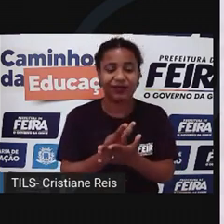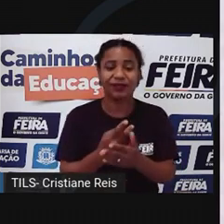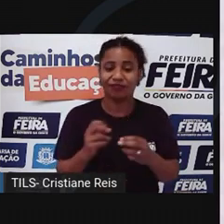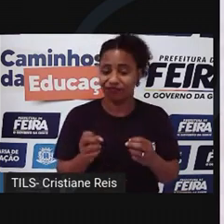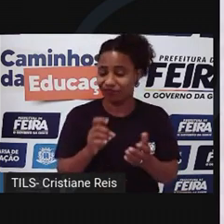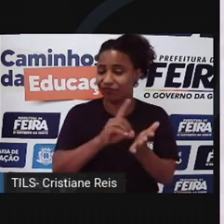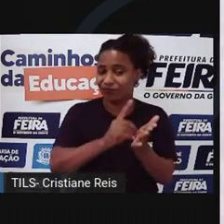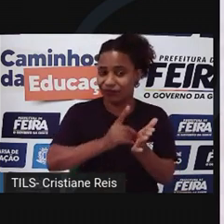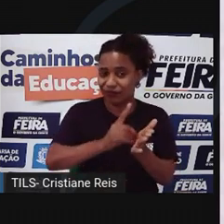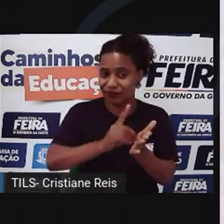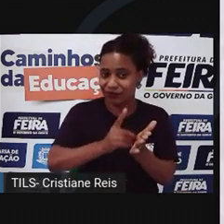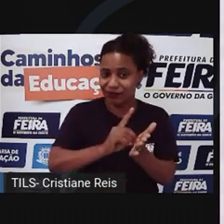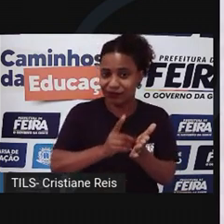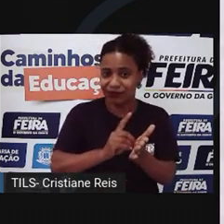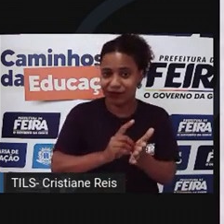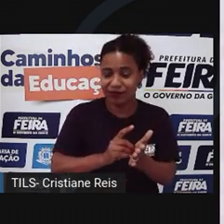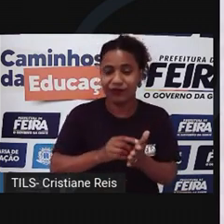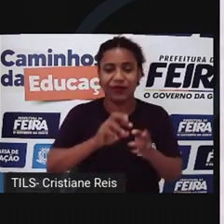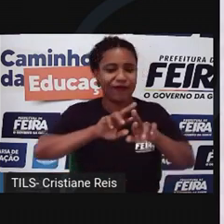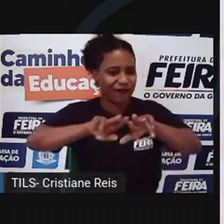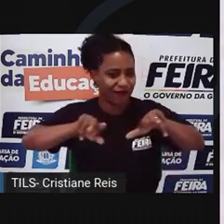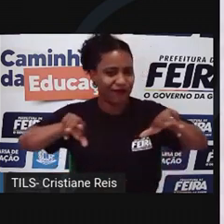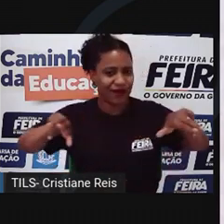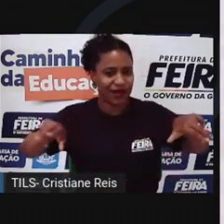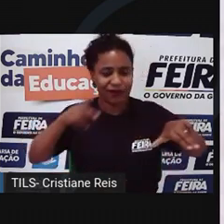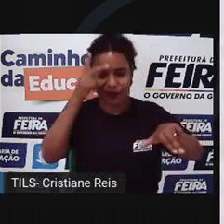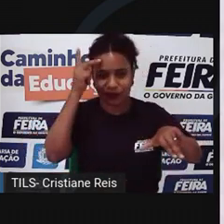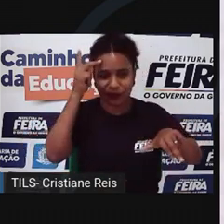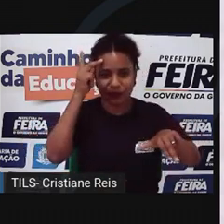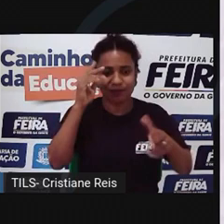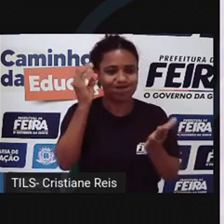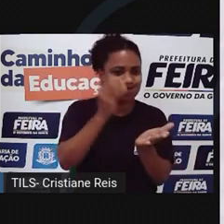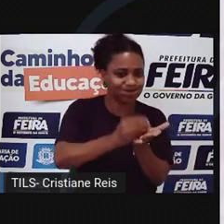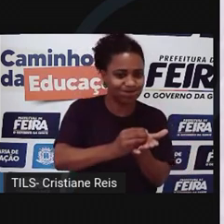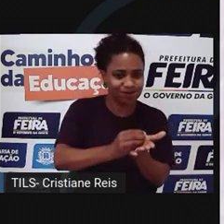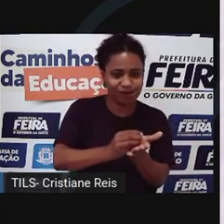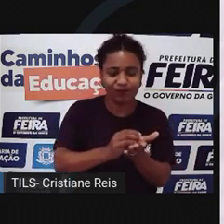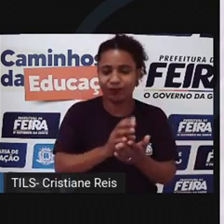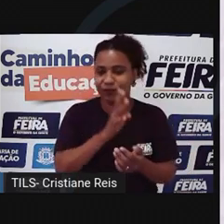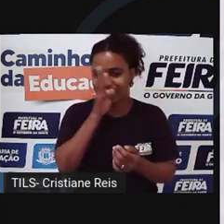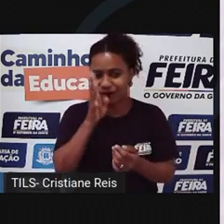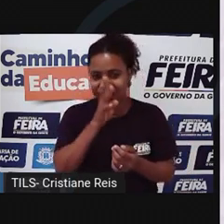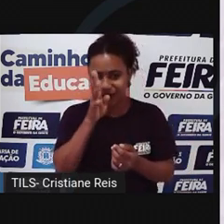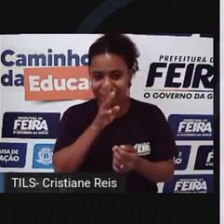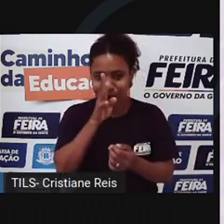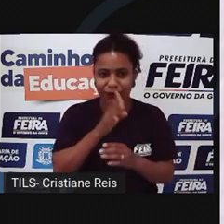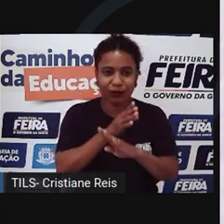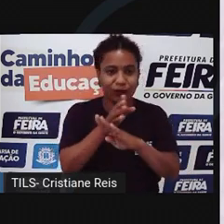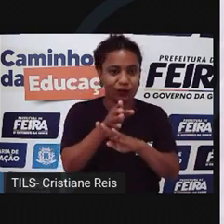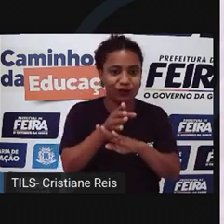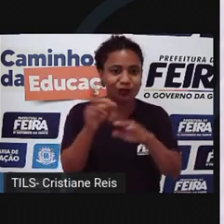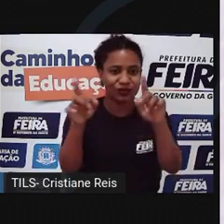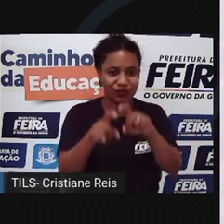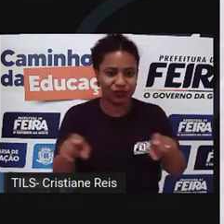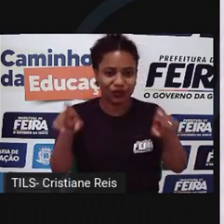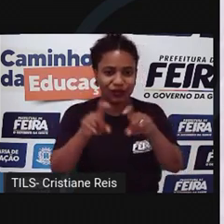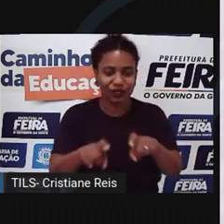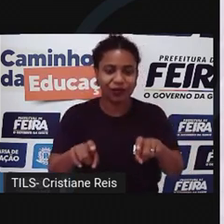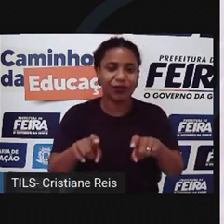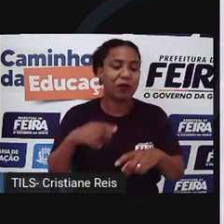sendo praticadas dos mais diferentes tipos, como invasões de sistemas, golpes bancários,